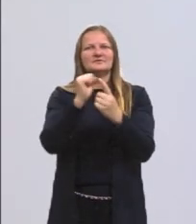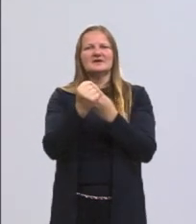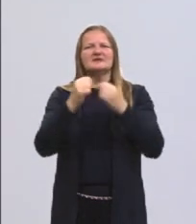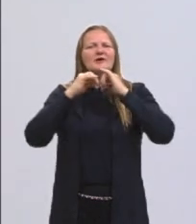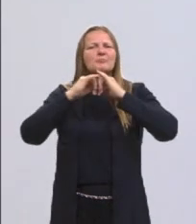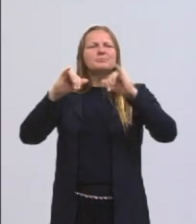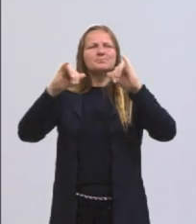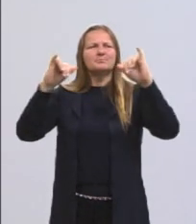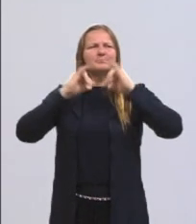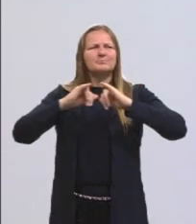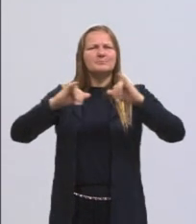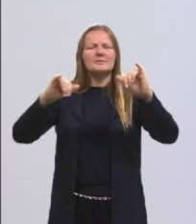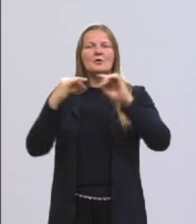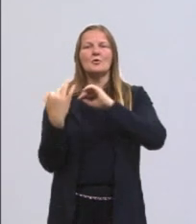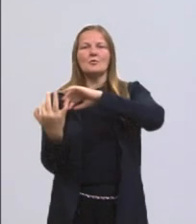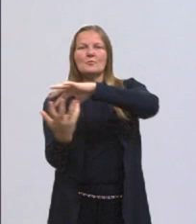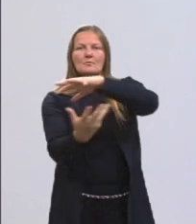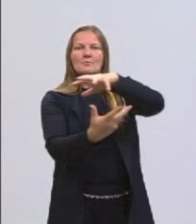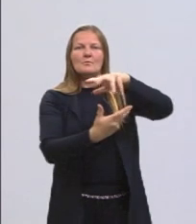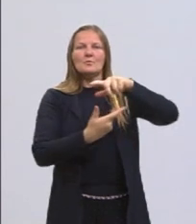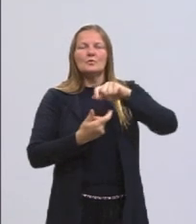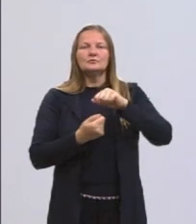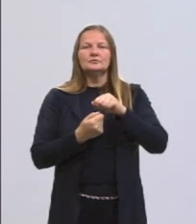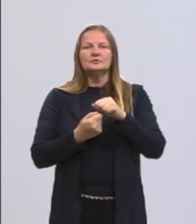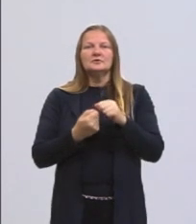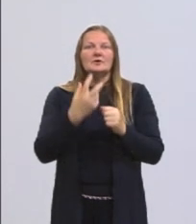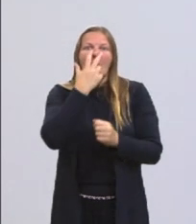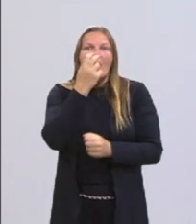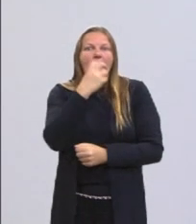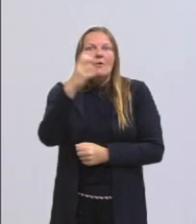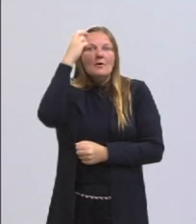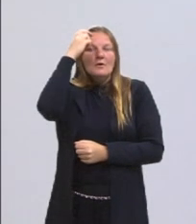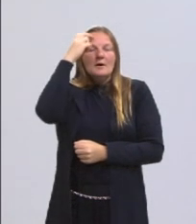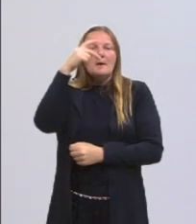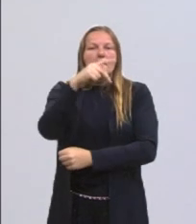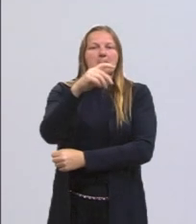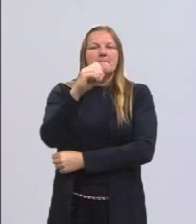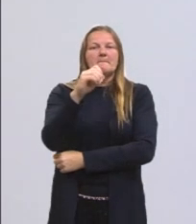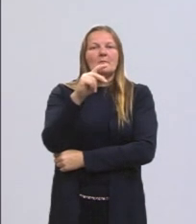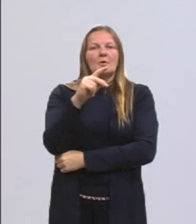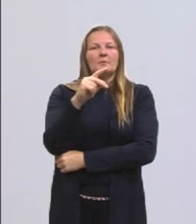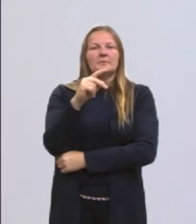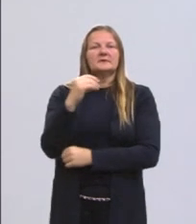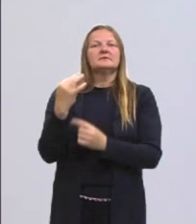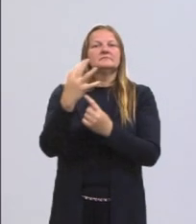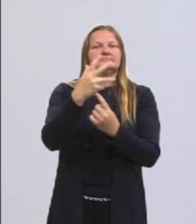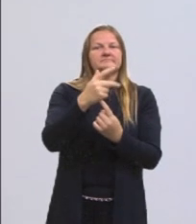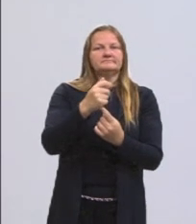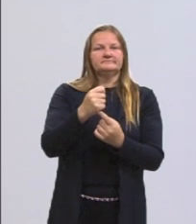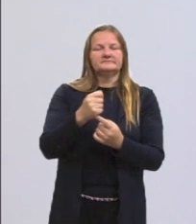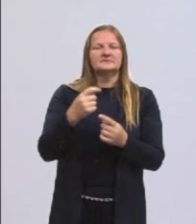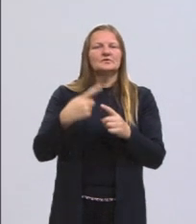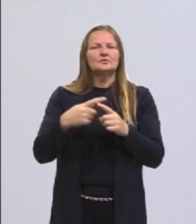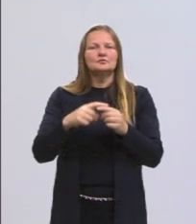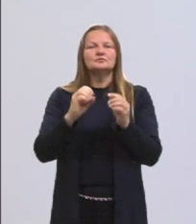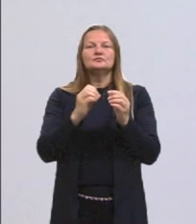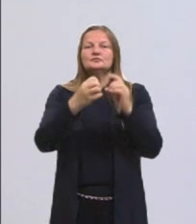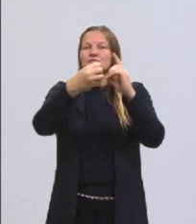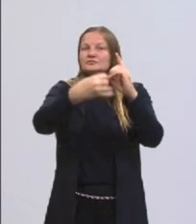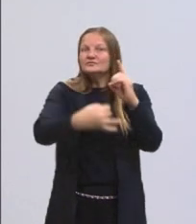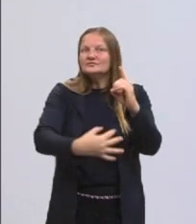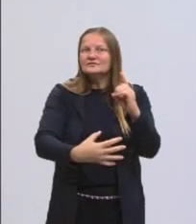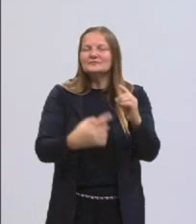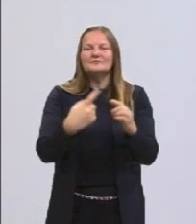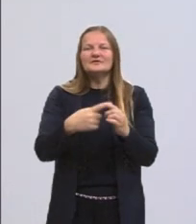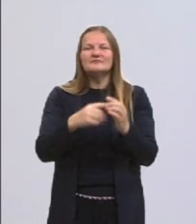essa coisa acontecendo no mundo, efervescência cultural. Pop art, é um movimento artístico que se caracteriza pela